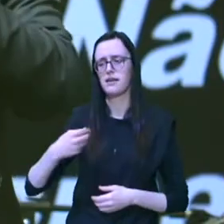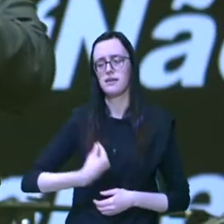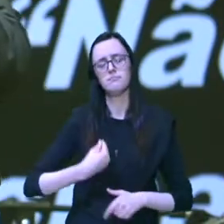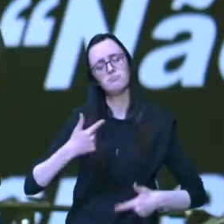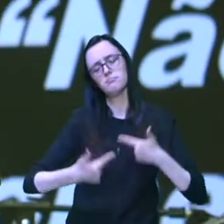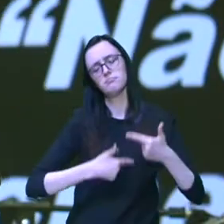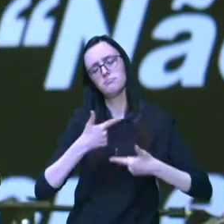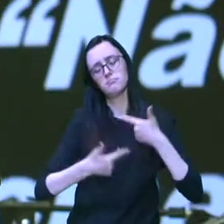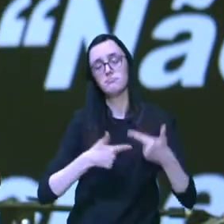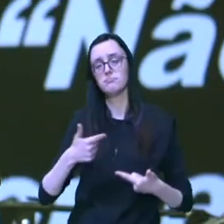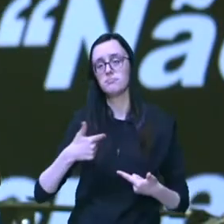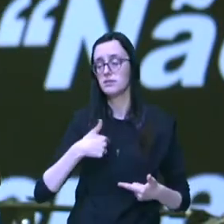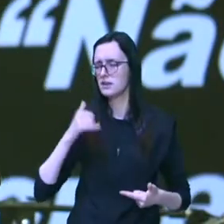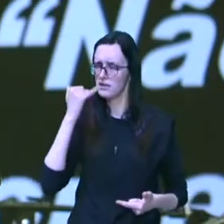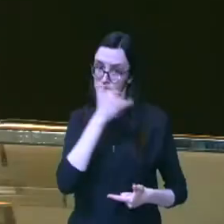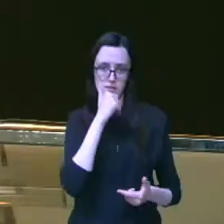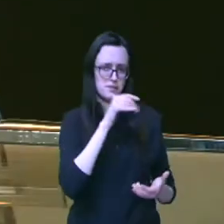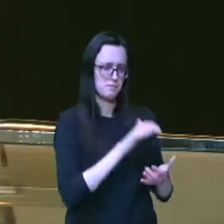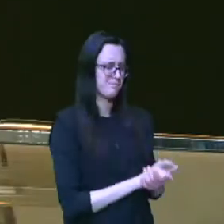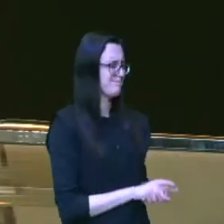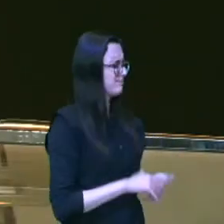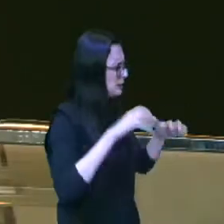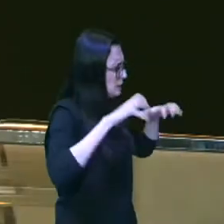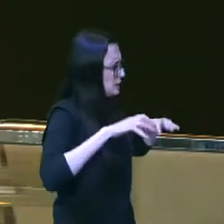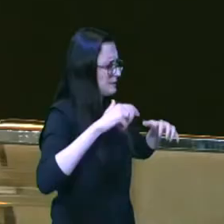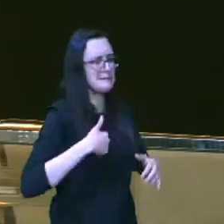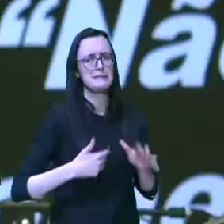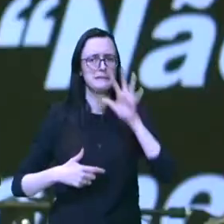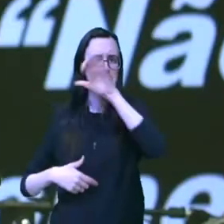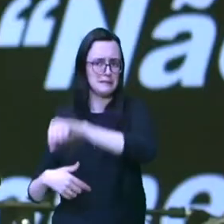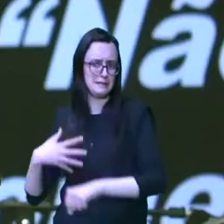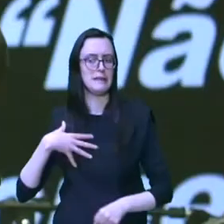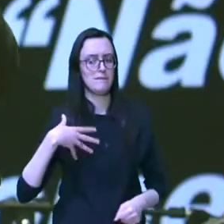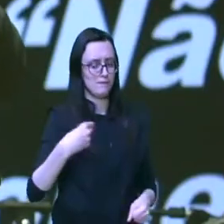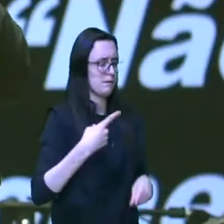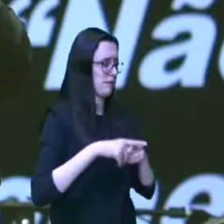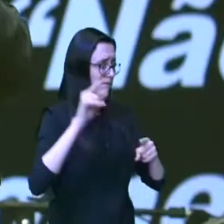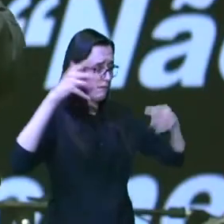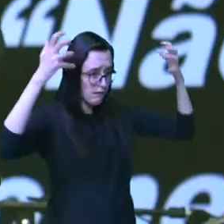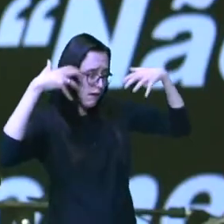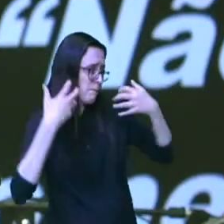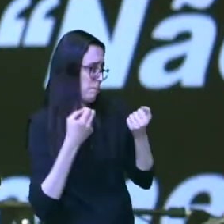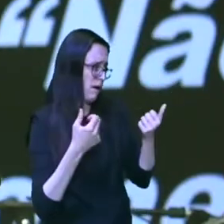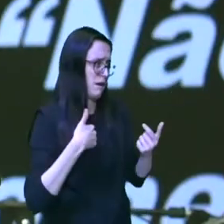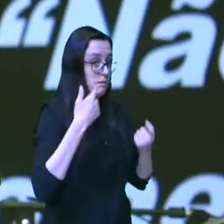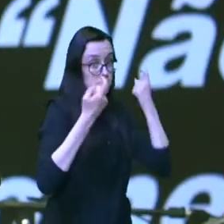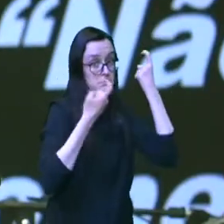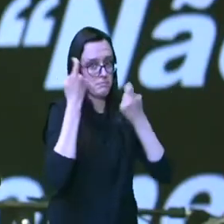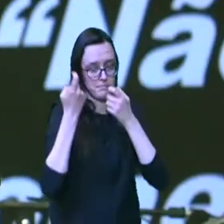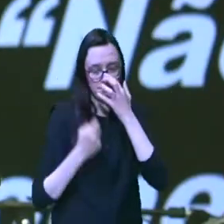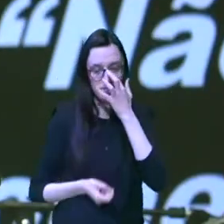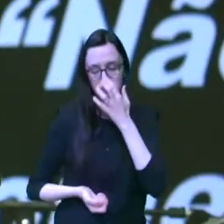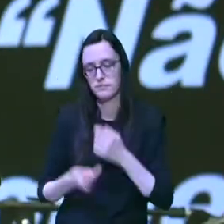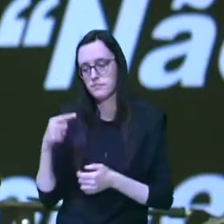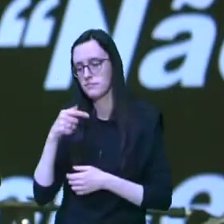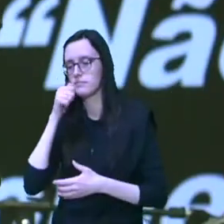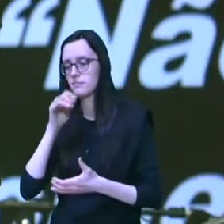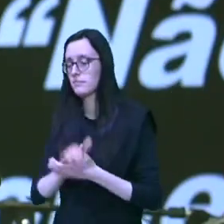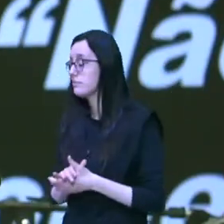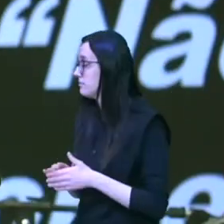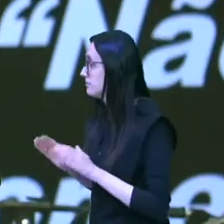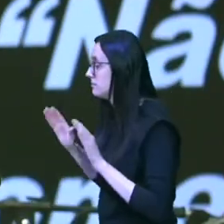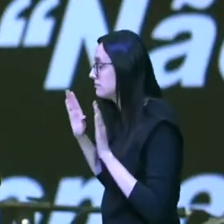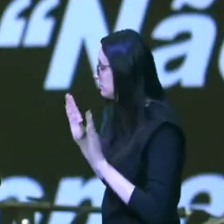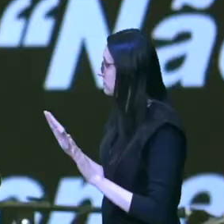no trabalho e eu falei para a Silmara amor, está chovendo eu vou ter que buscar a Letícia que ela vai se molhar eu estava preocupado e a Silmara falou assim